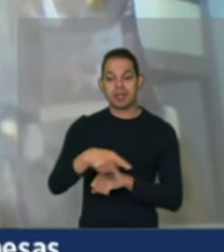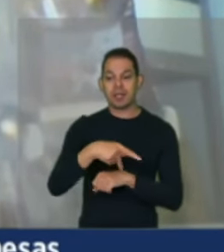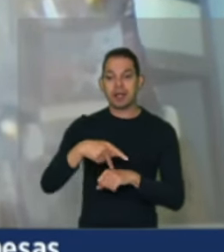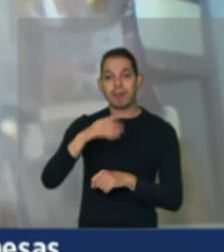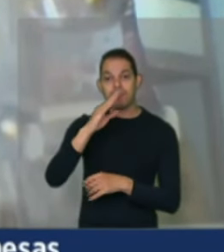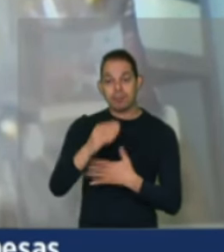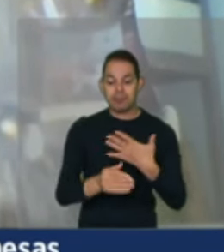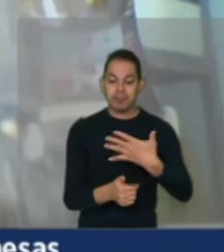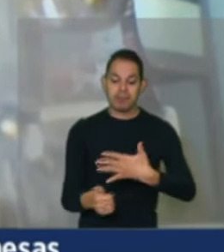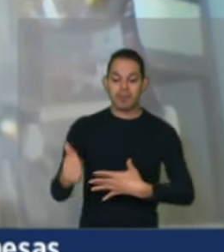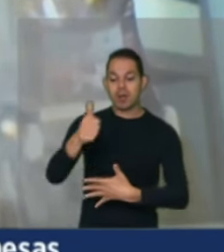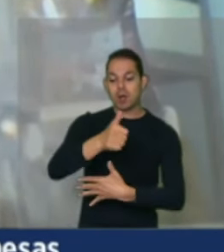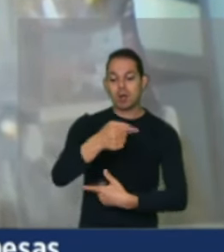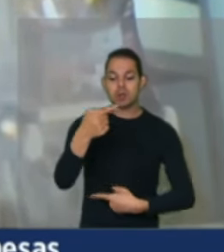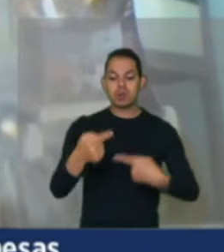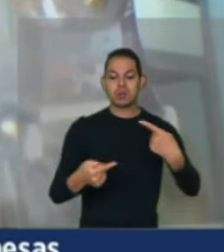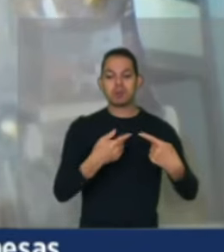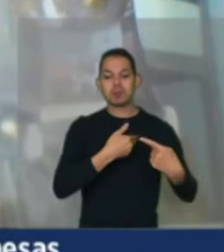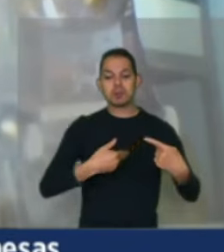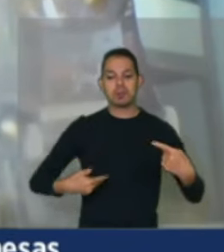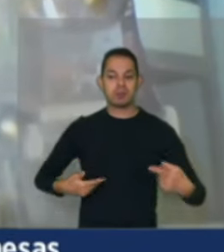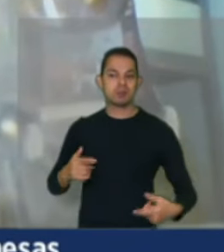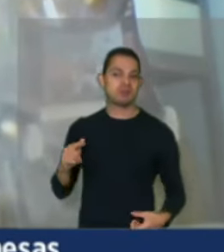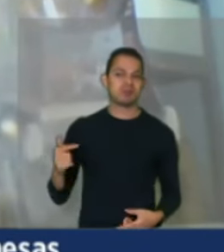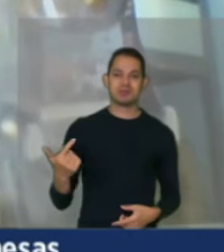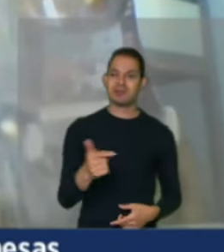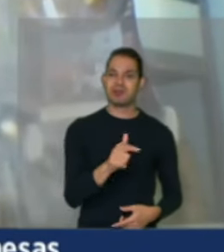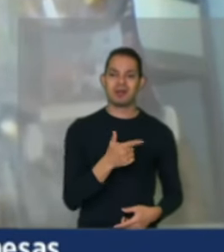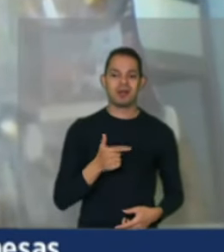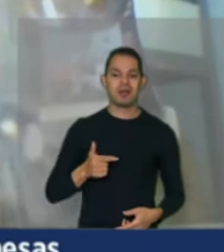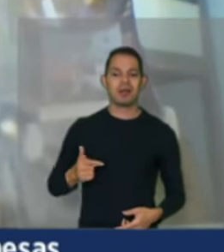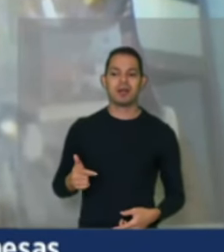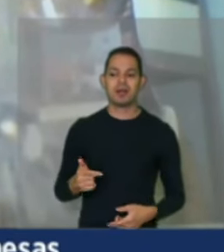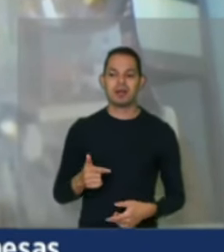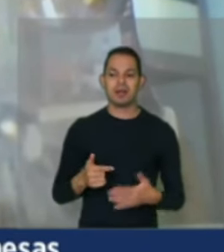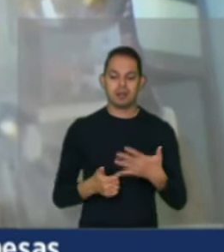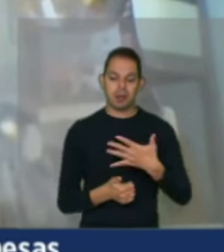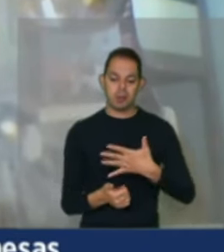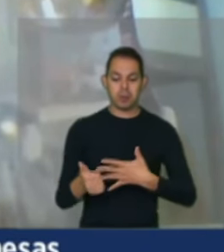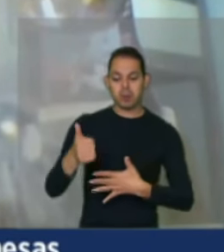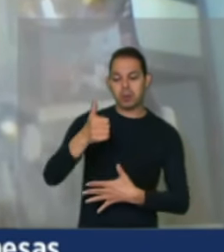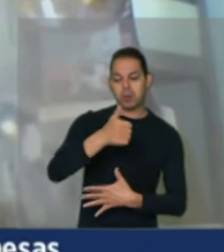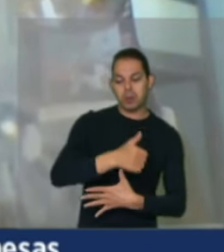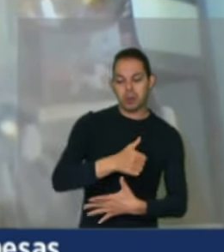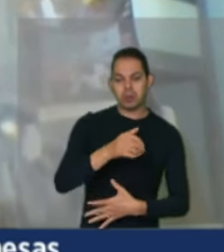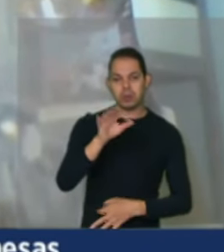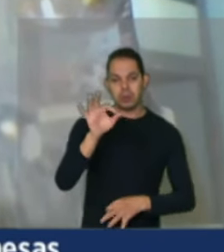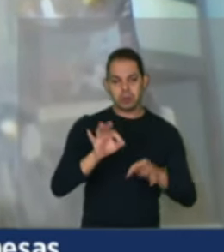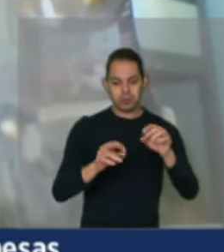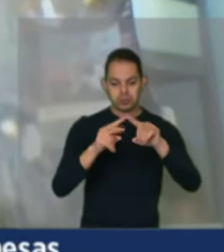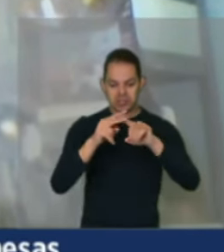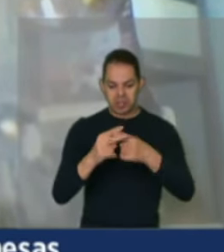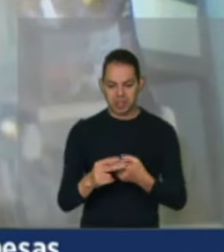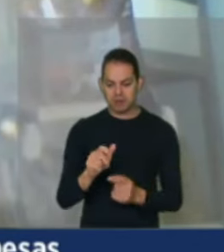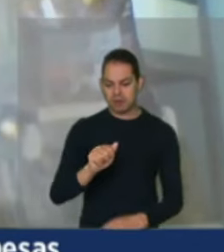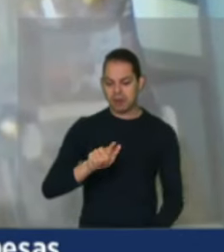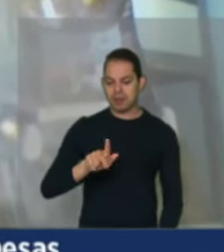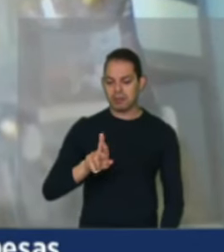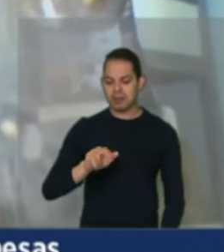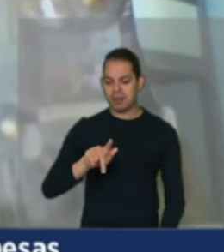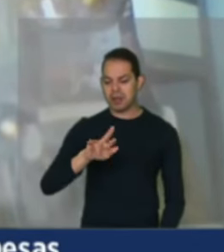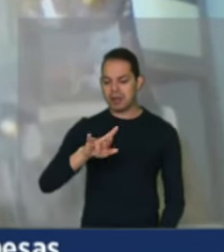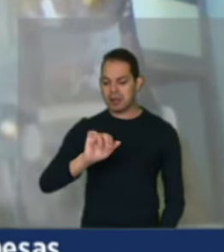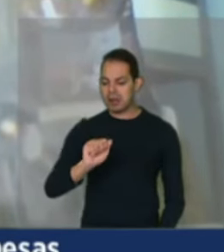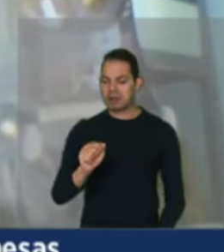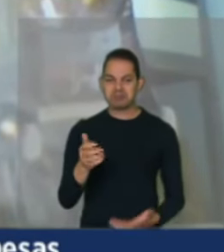pública como produção, não priorizou fazer a reforma agrária em essência nesse país.